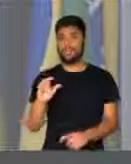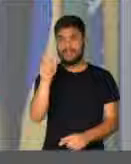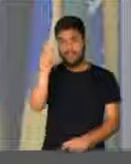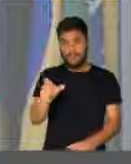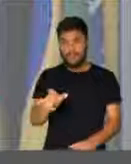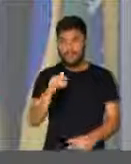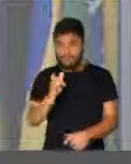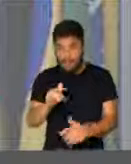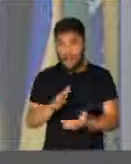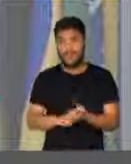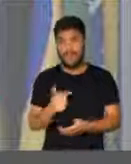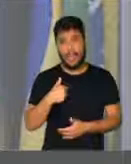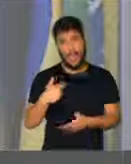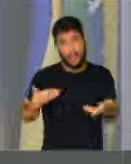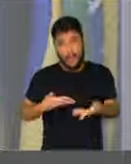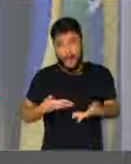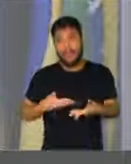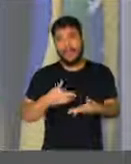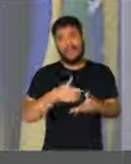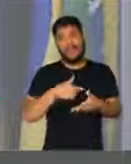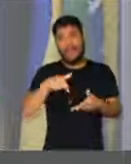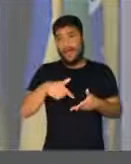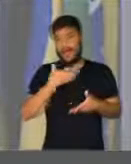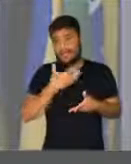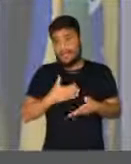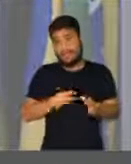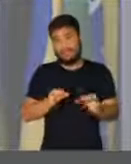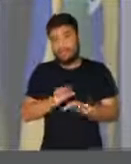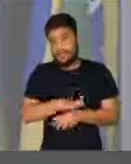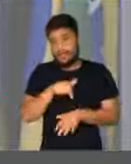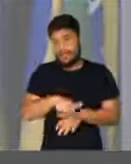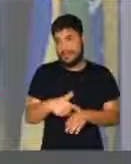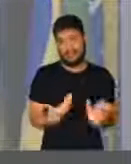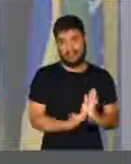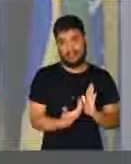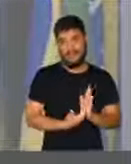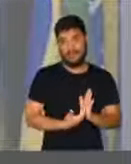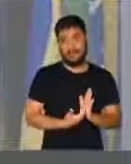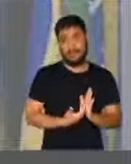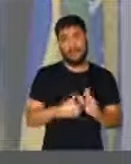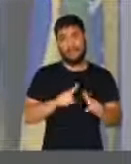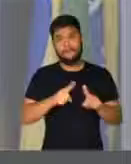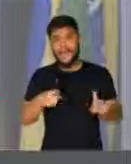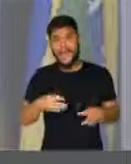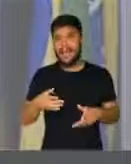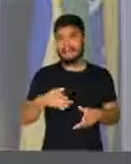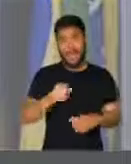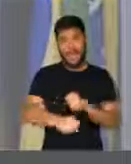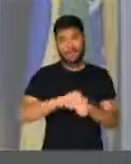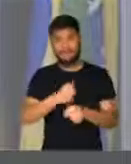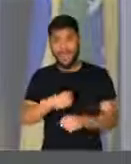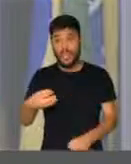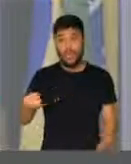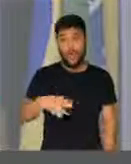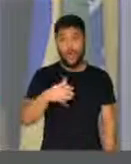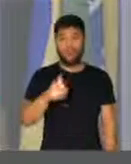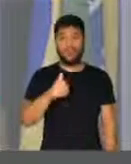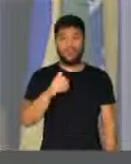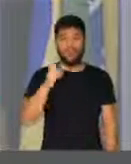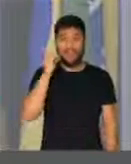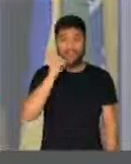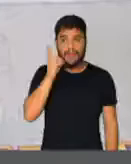alegria e satisfação, nós estamos trazendo para casa aqui esse jovem talento da política do Paraná, e por que não dizer do Brasil,